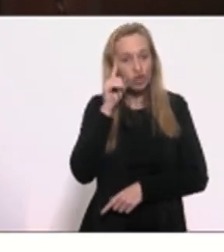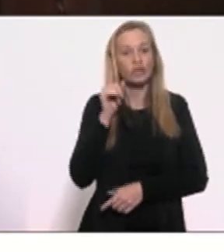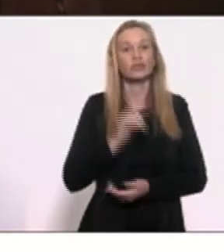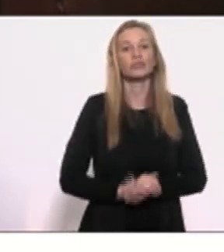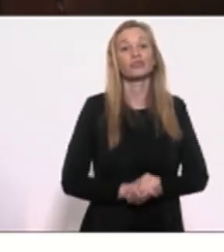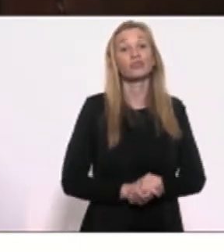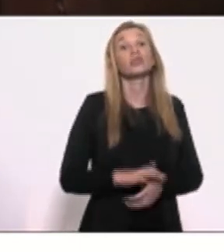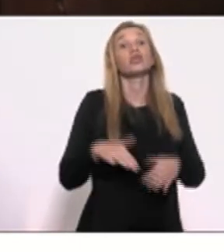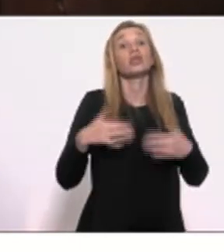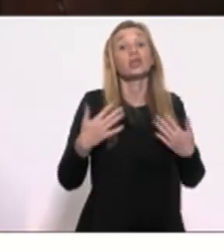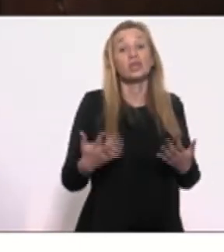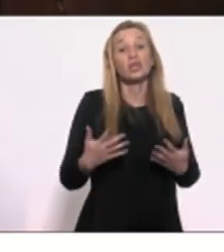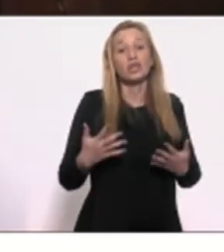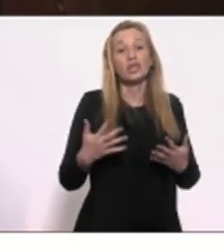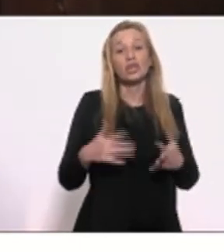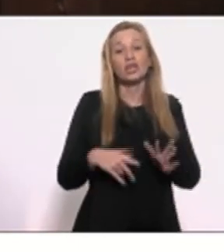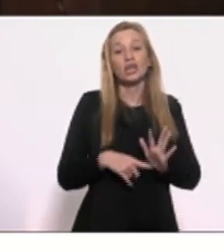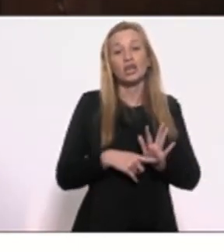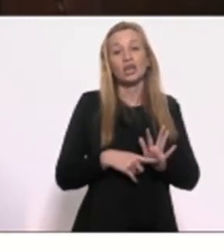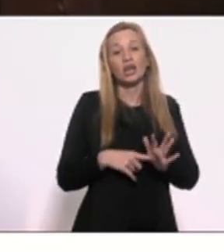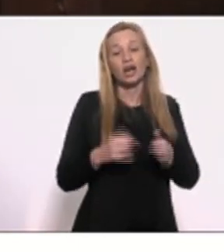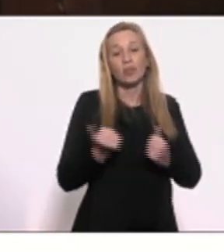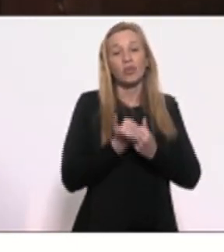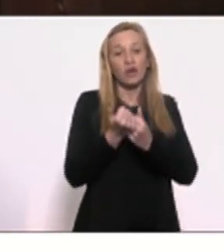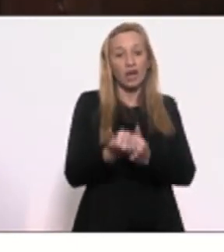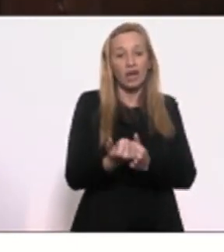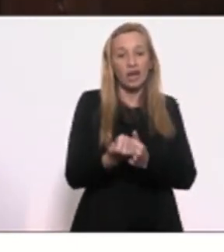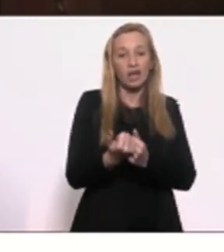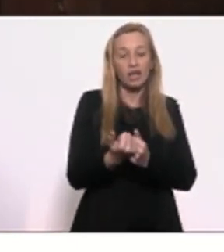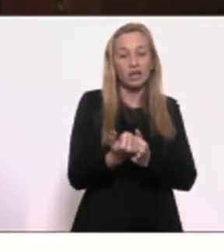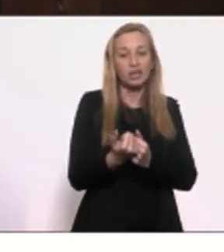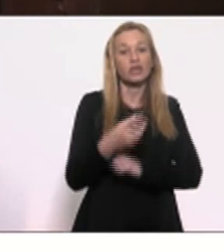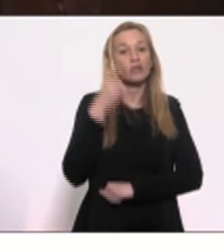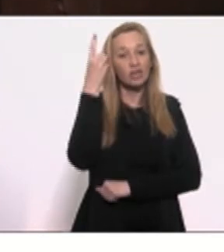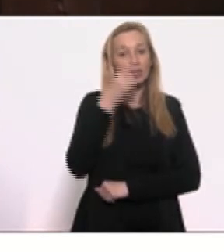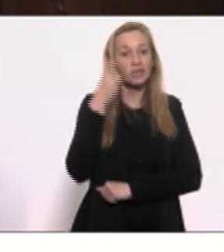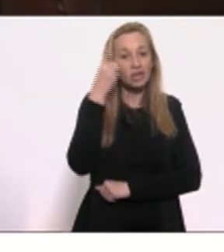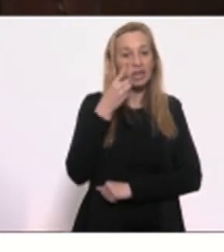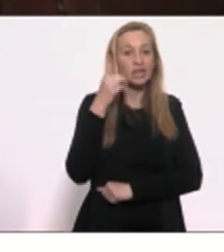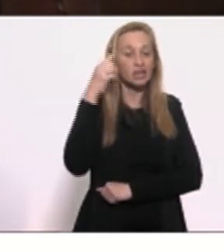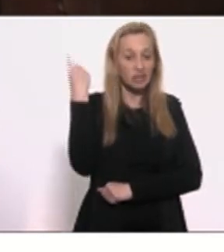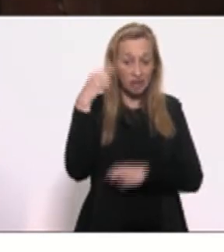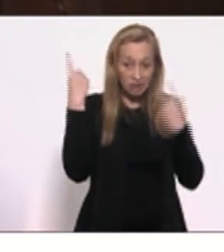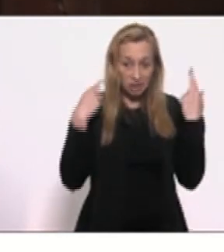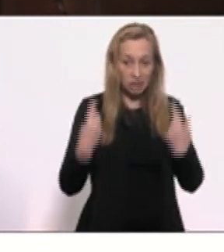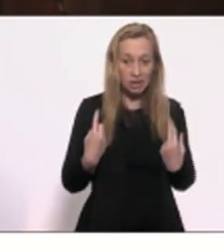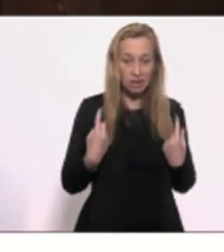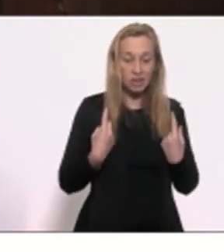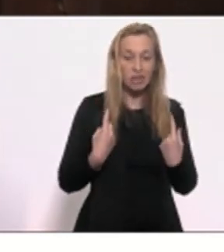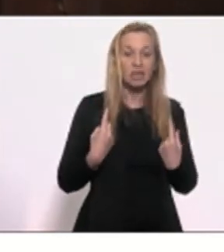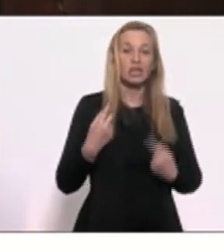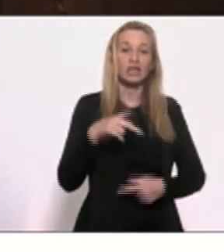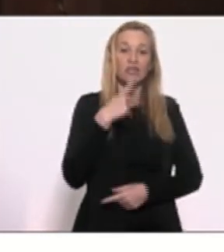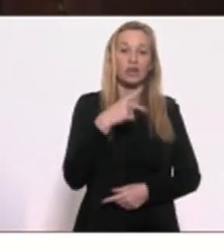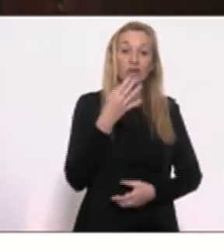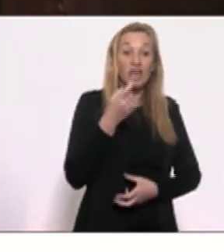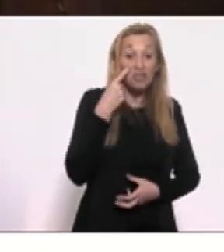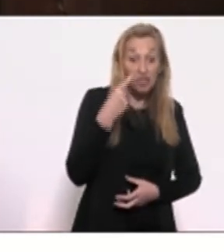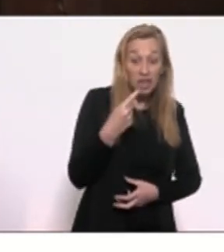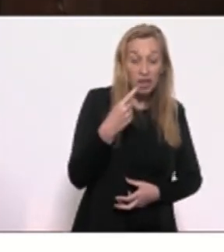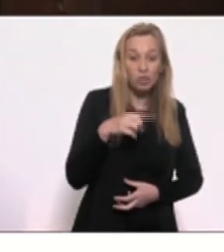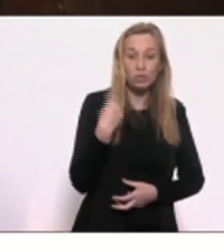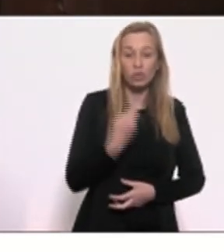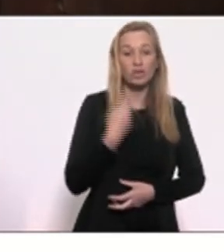e colaborar com a com a deputada Dani Monteiro que disse que quer ver o nosso